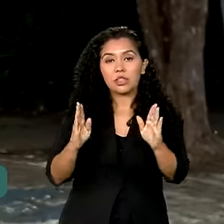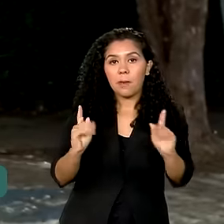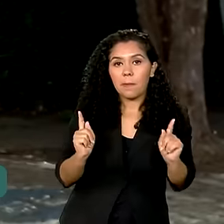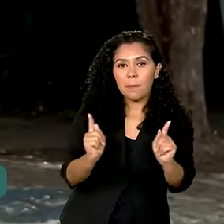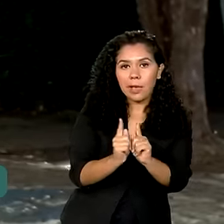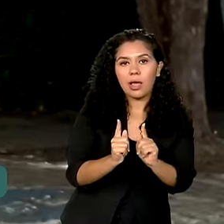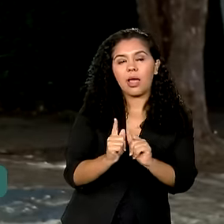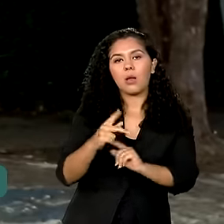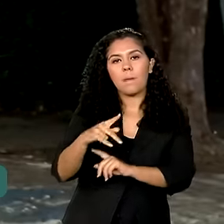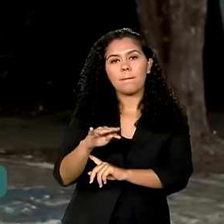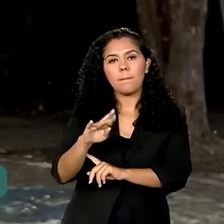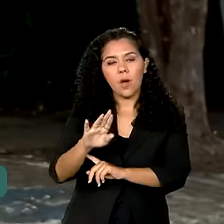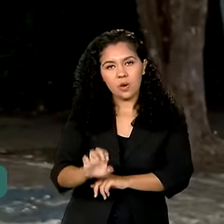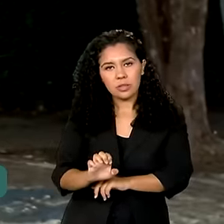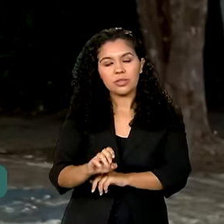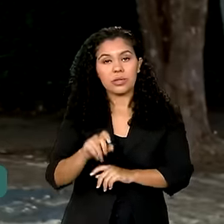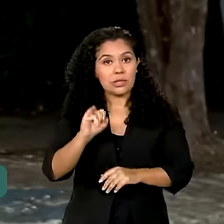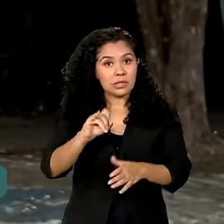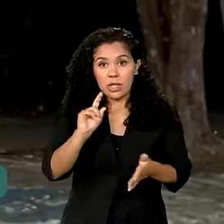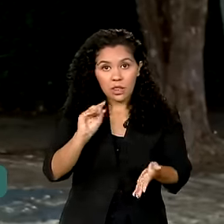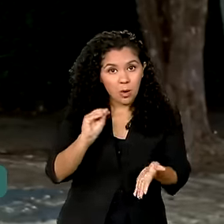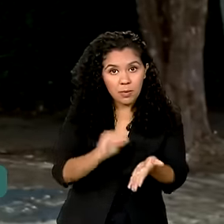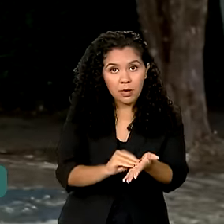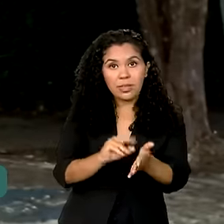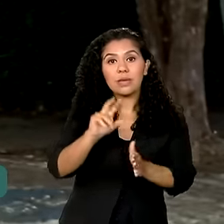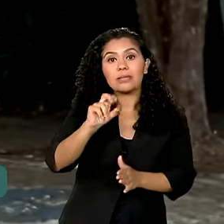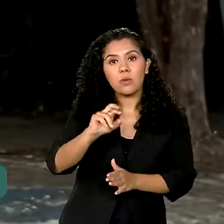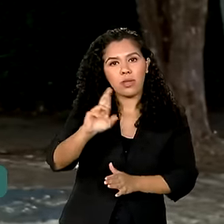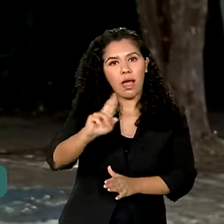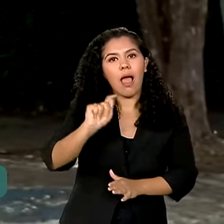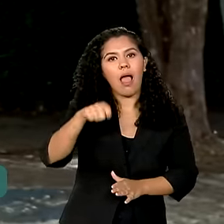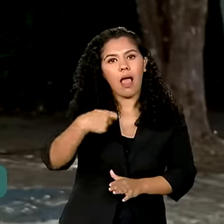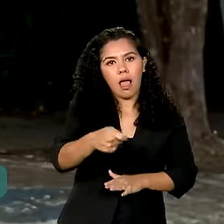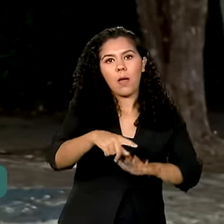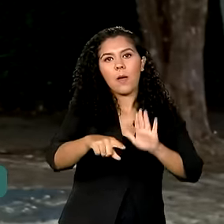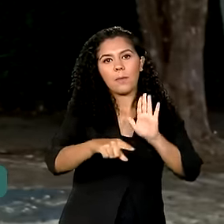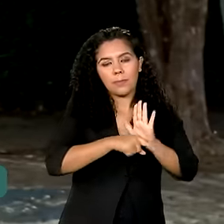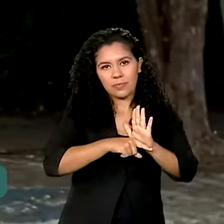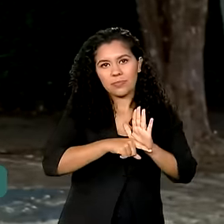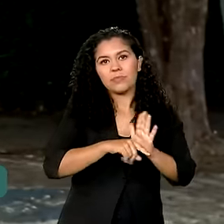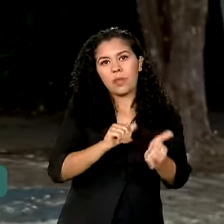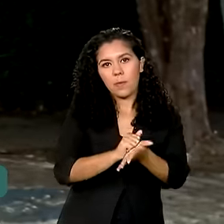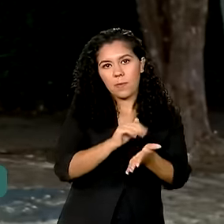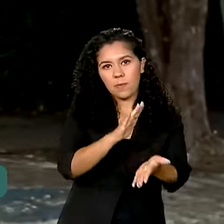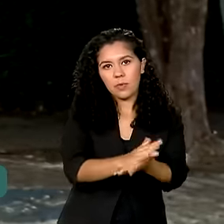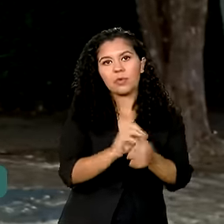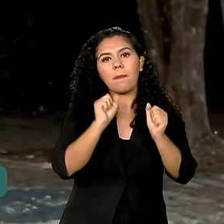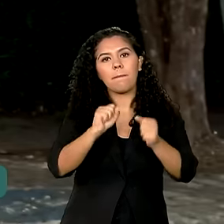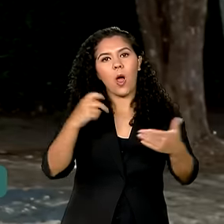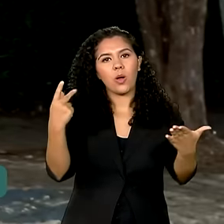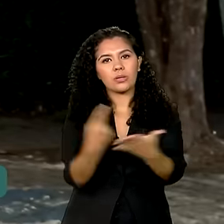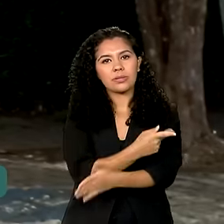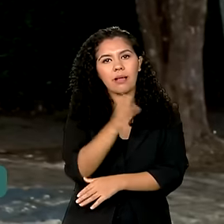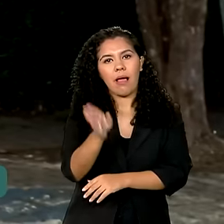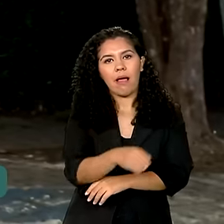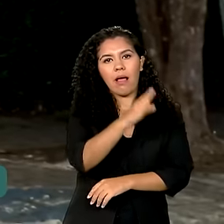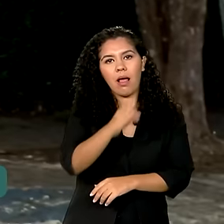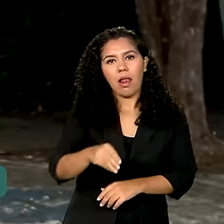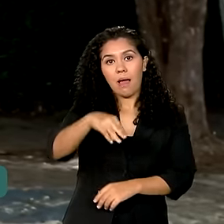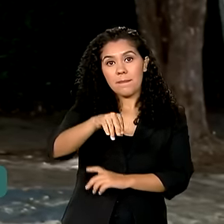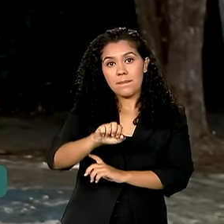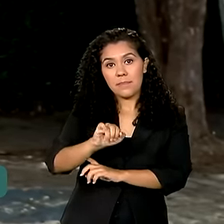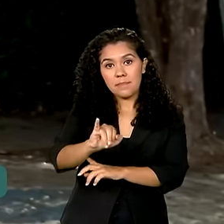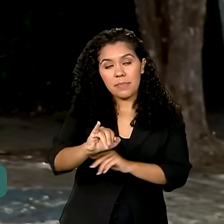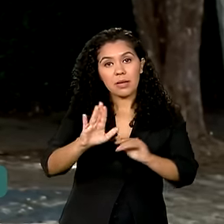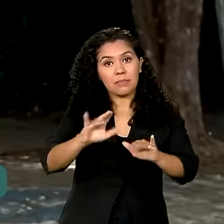não declarar, R$ 50 é a multa mínima e pode ter o registro do MEI cancelado. É importante lembrar que